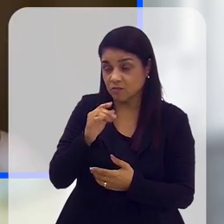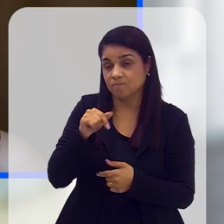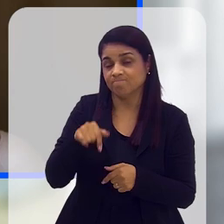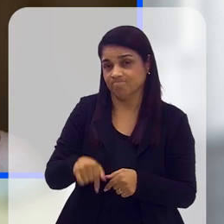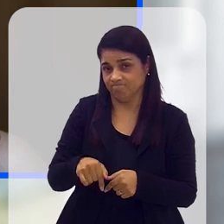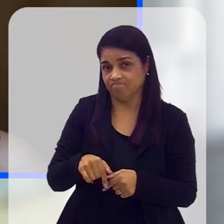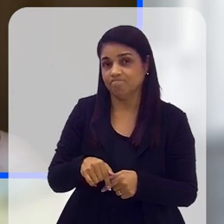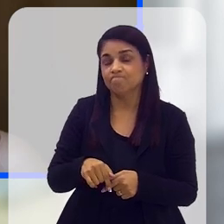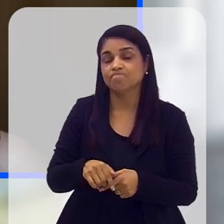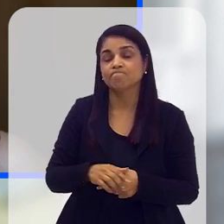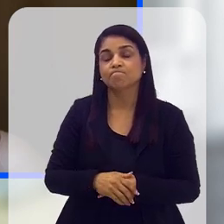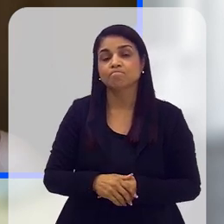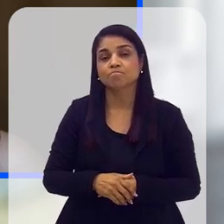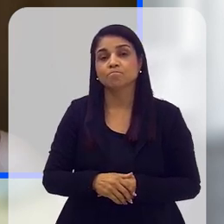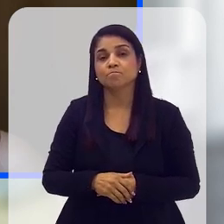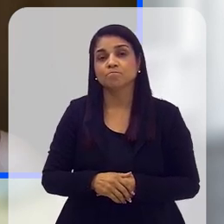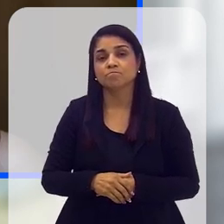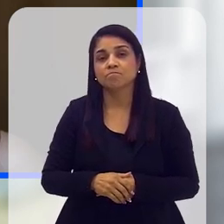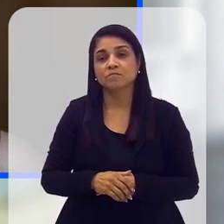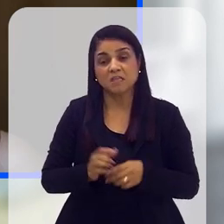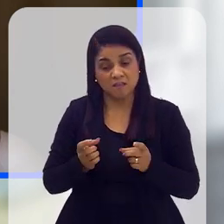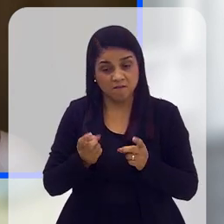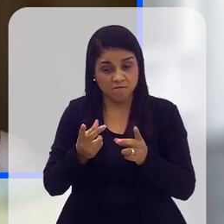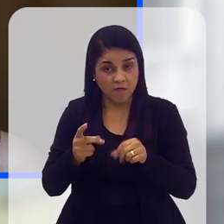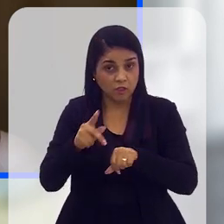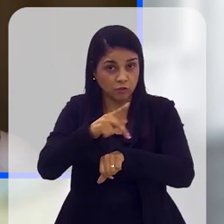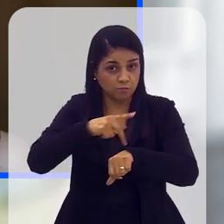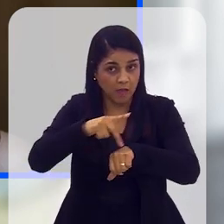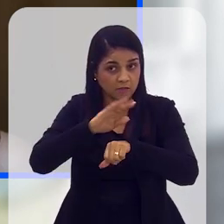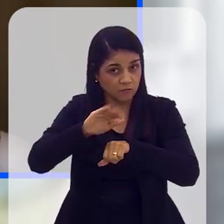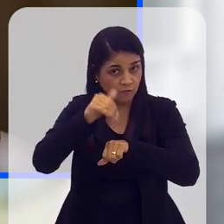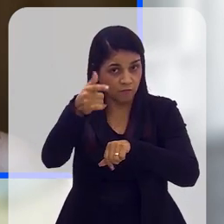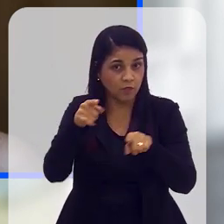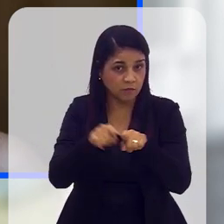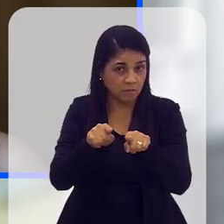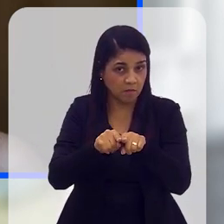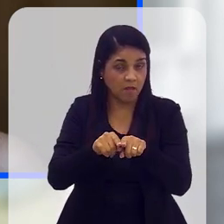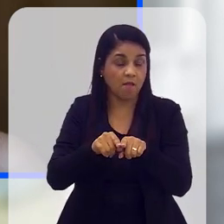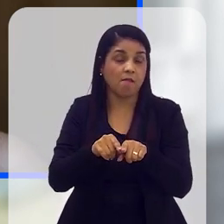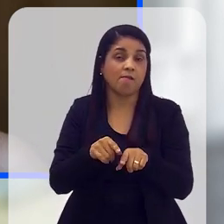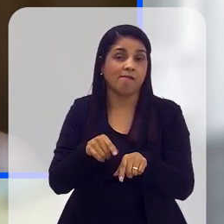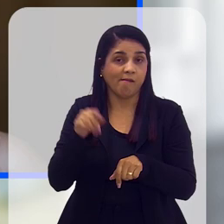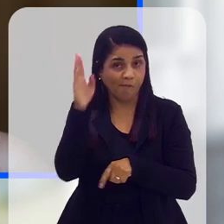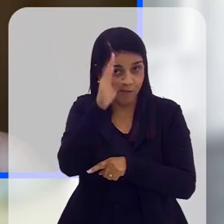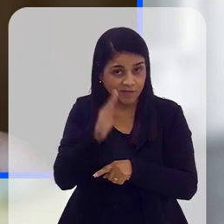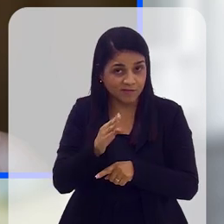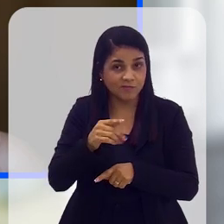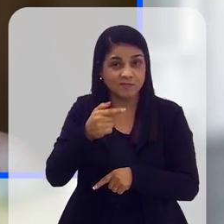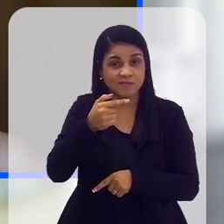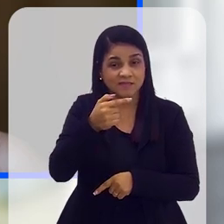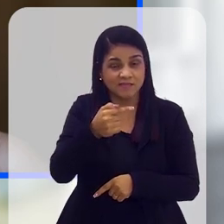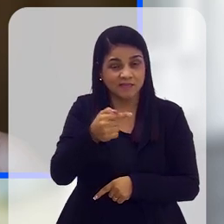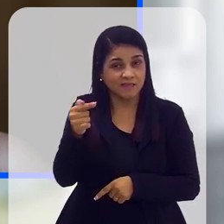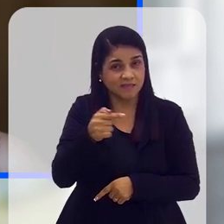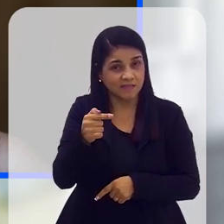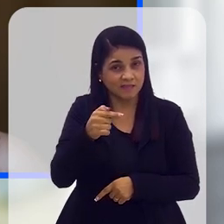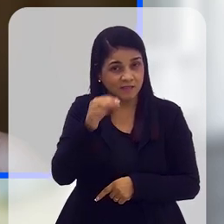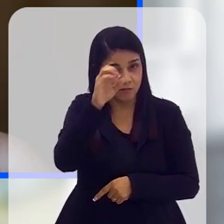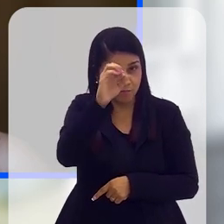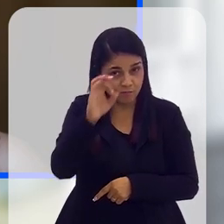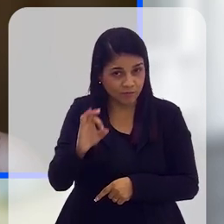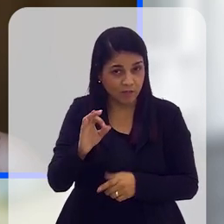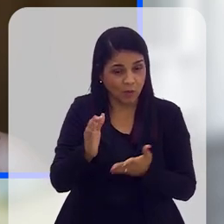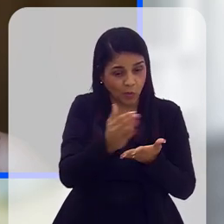20% das exportações do mundo vêm do Brasil de carne, de carne bovina, 70% 80% da carne, 77